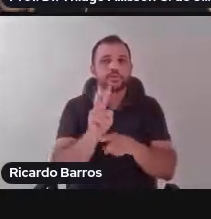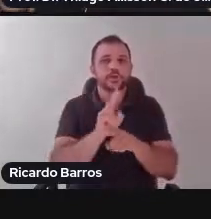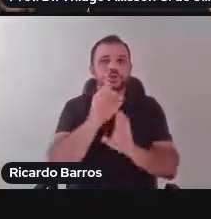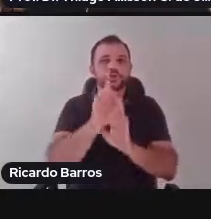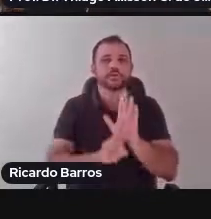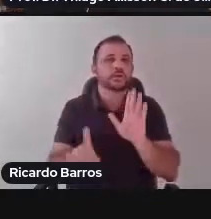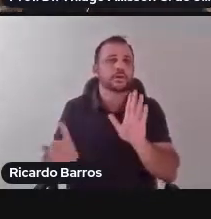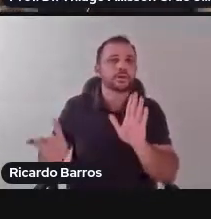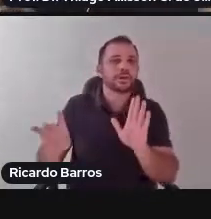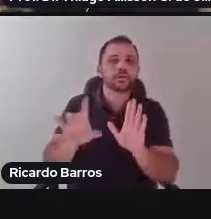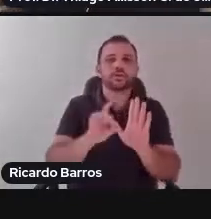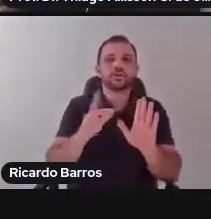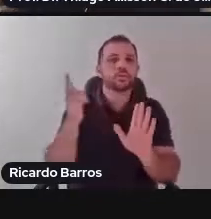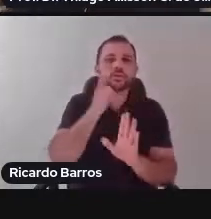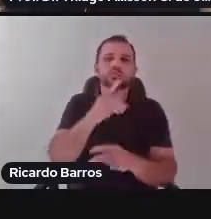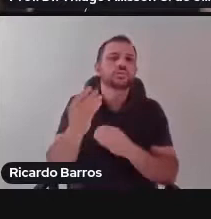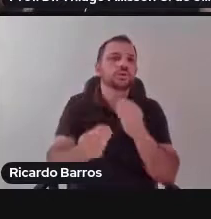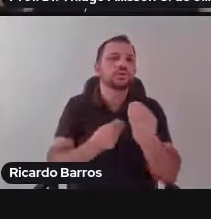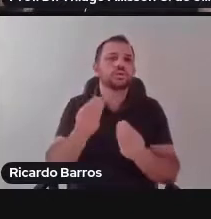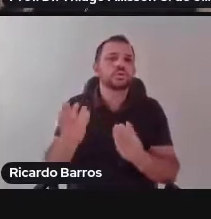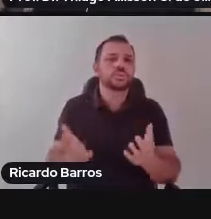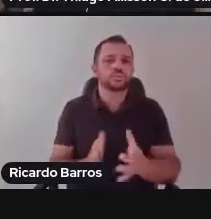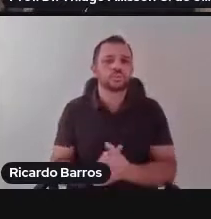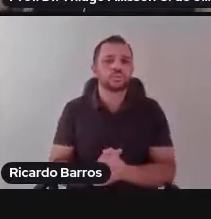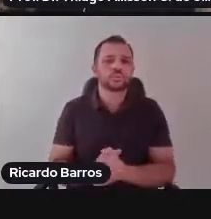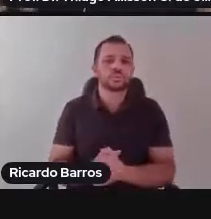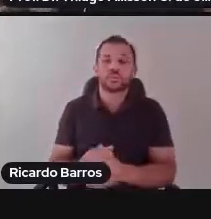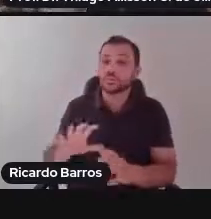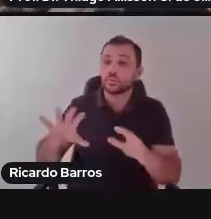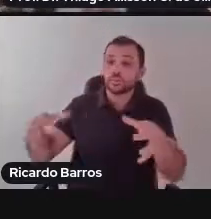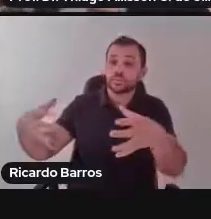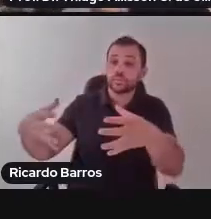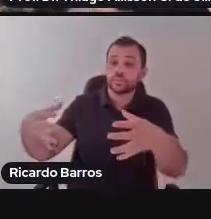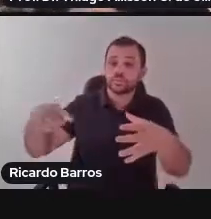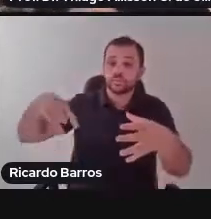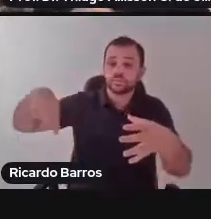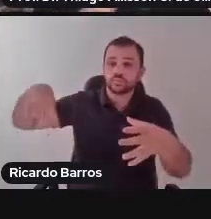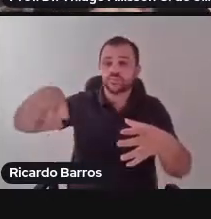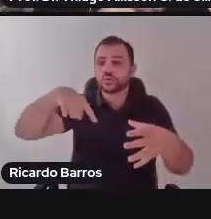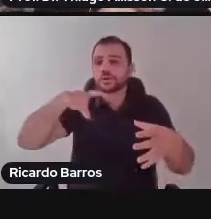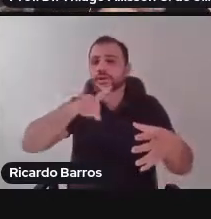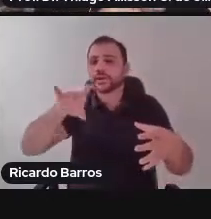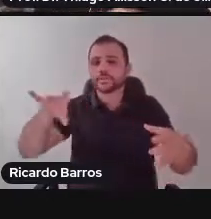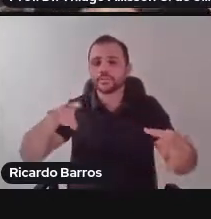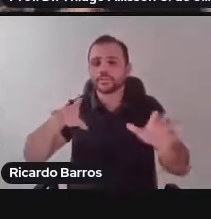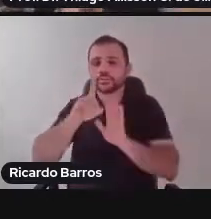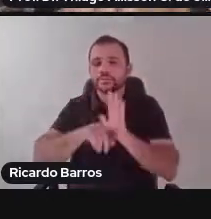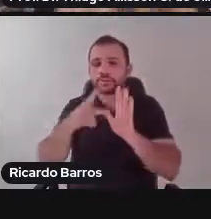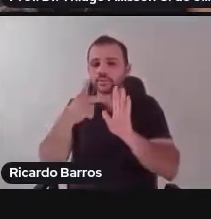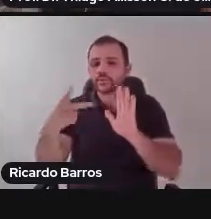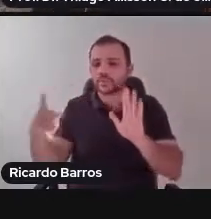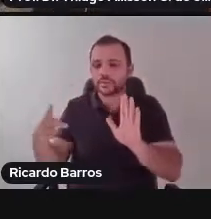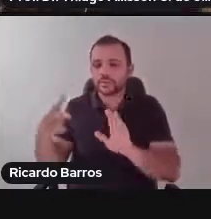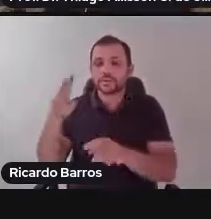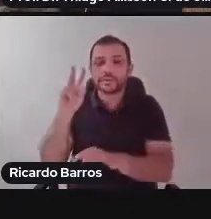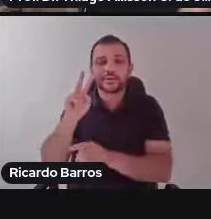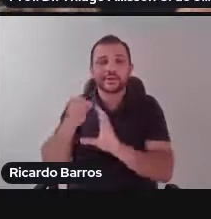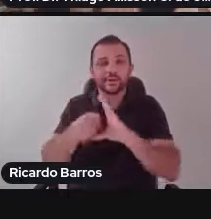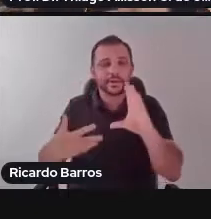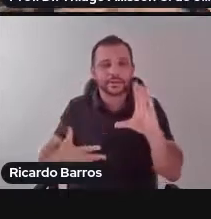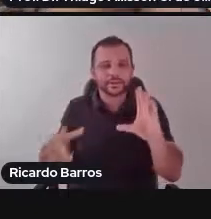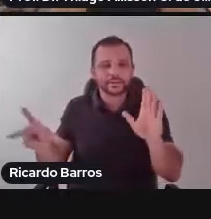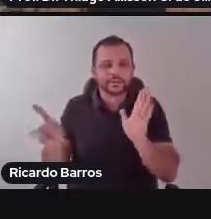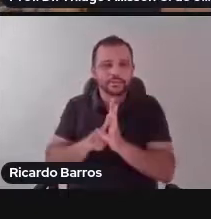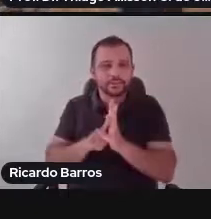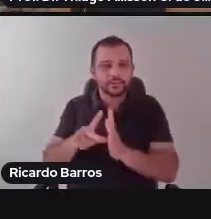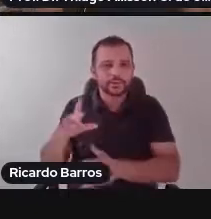afirmar singularidades em meio a uma multidão? Como proteger peculiaridades em meio a um grupo